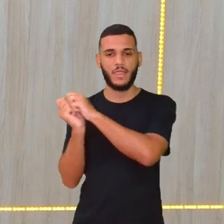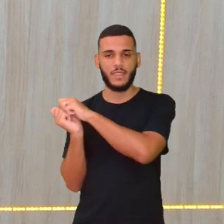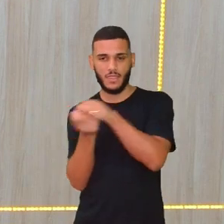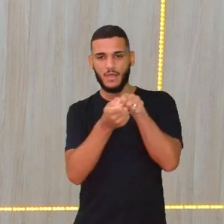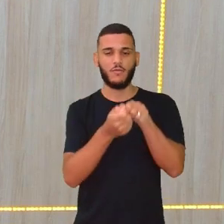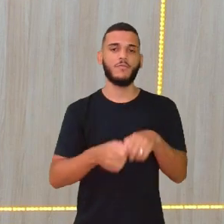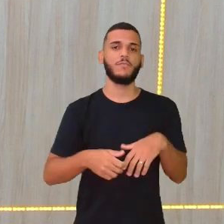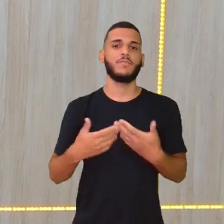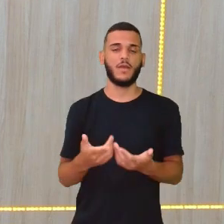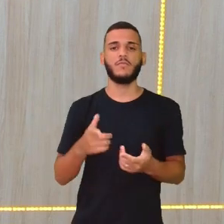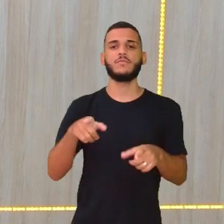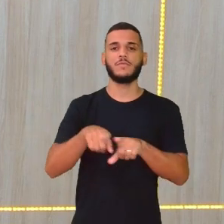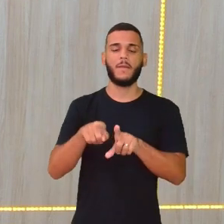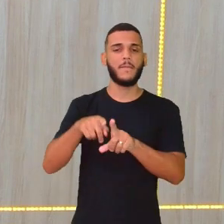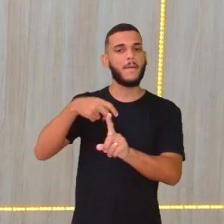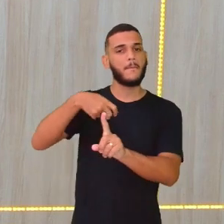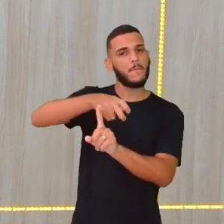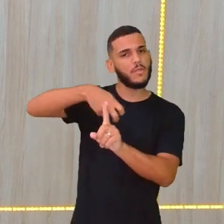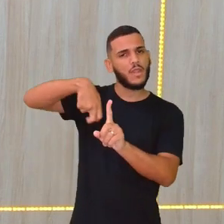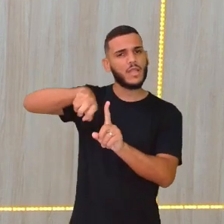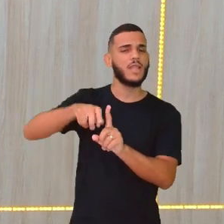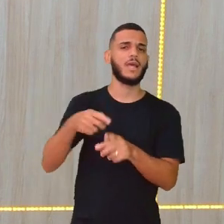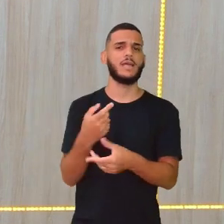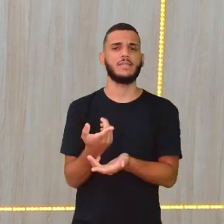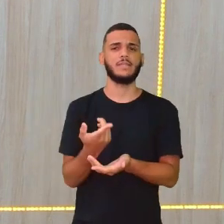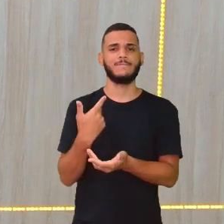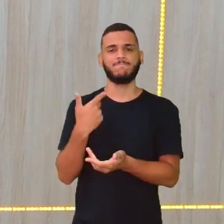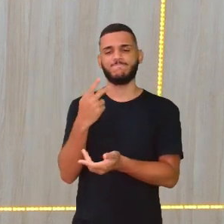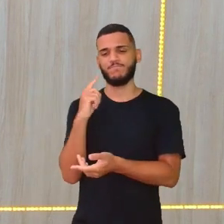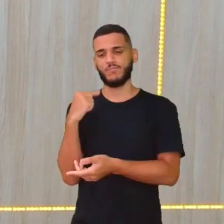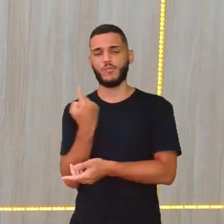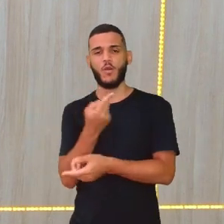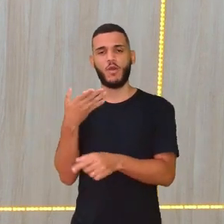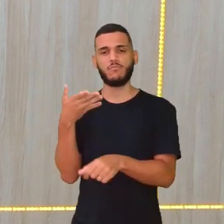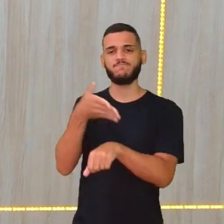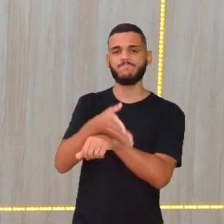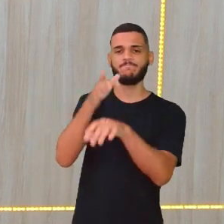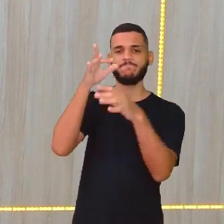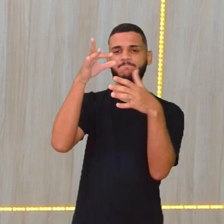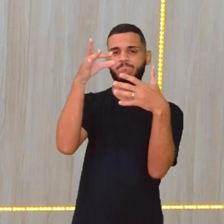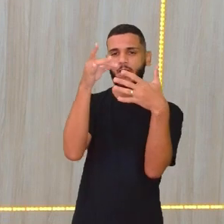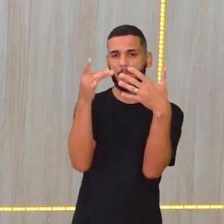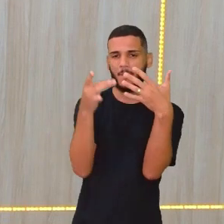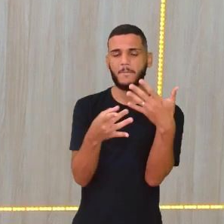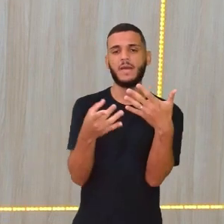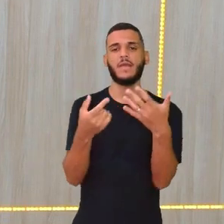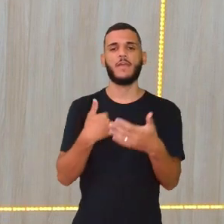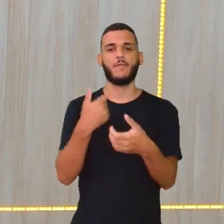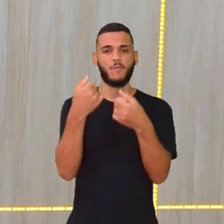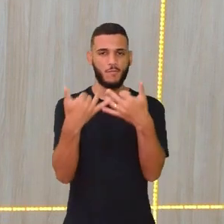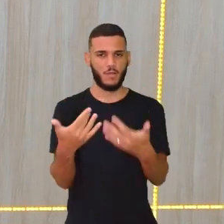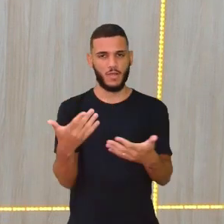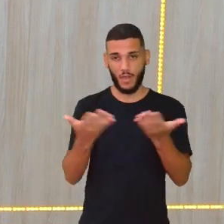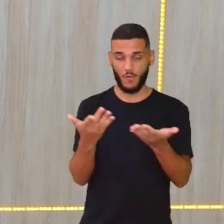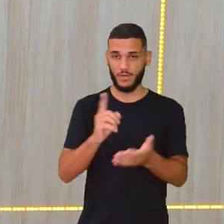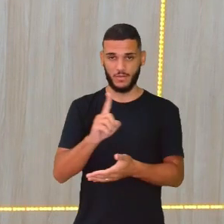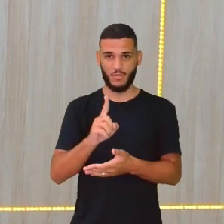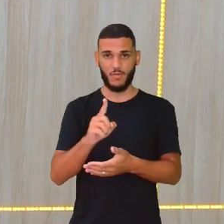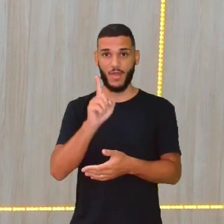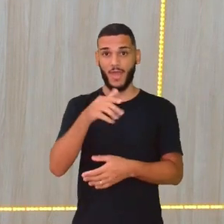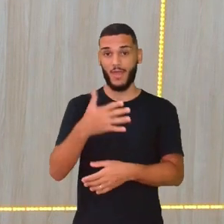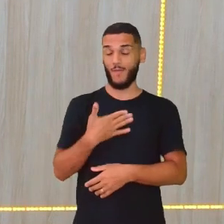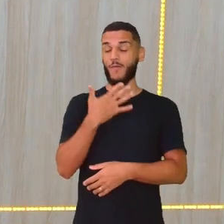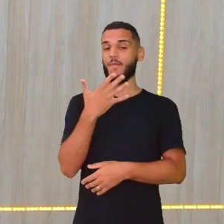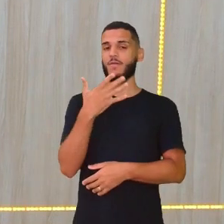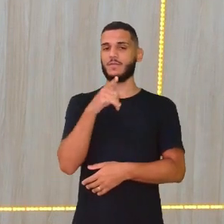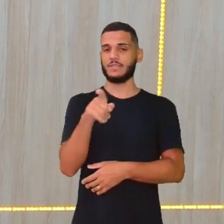uma modalidade aí que a gente vai adentrar, especificar mais um pouquinho, que eu não vou contar agora não. Vai ser surpresa.